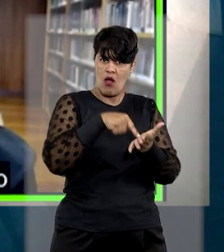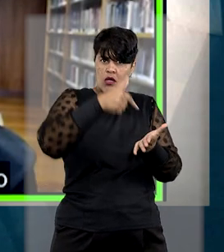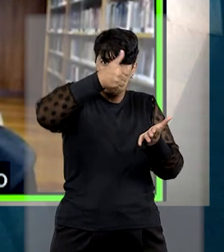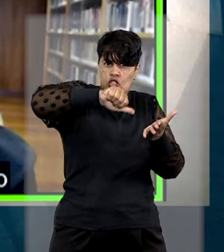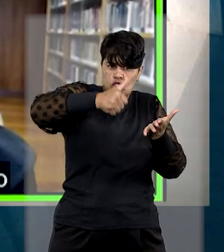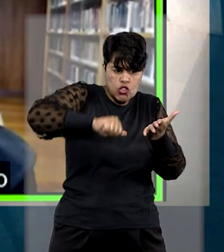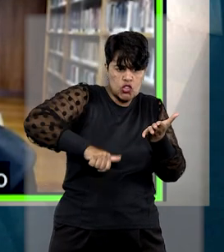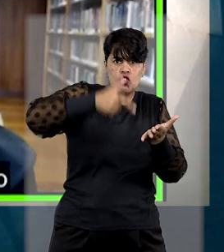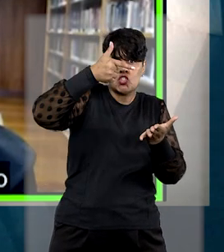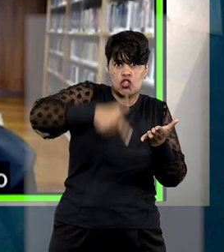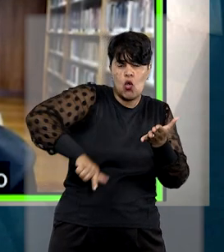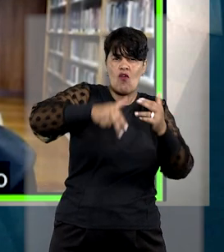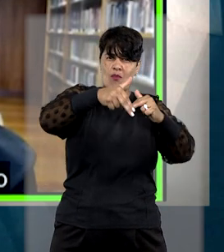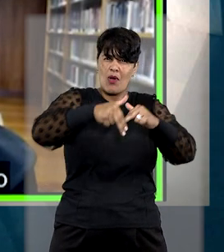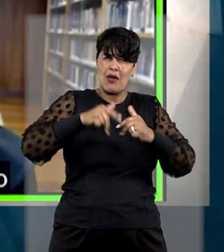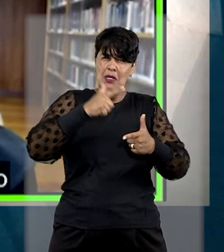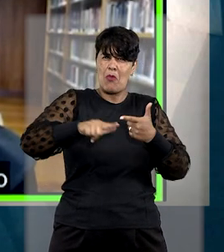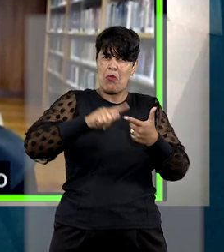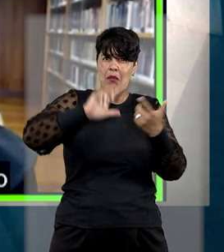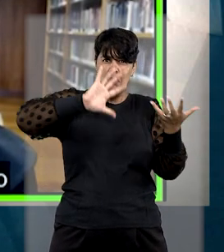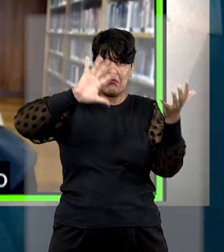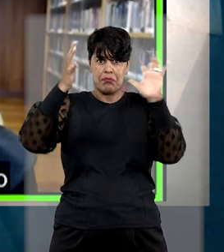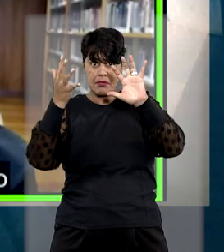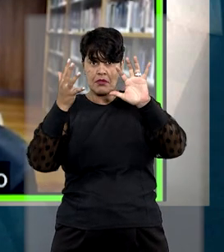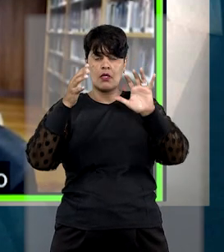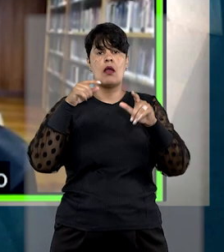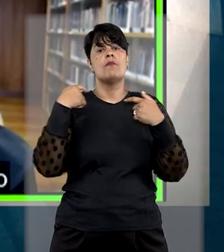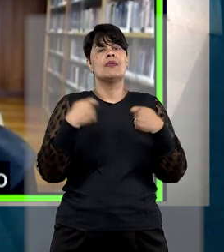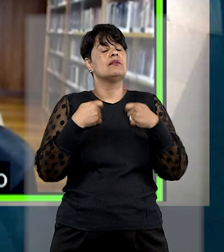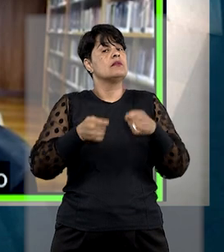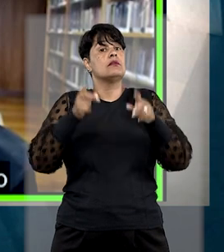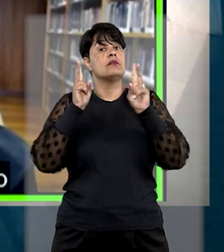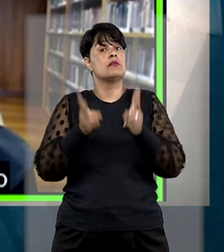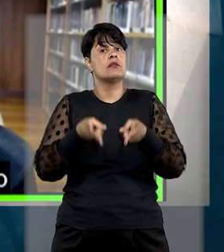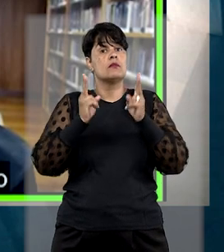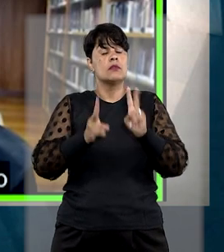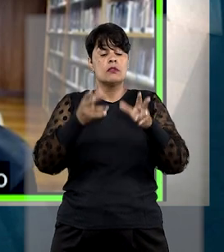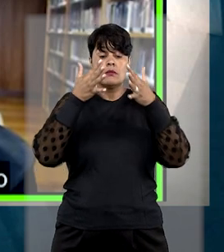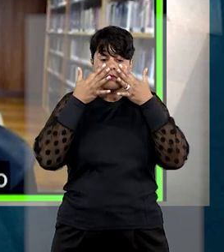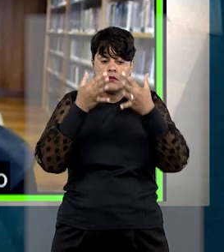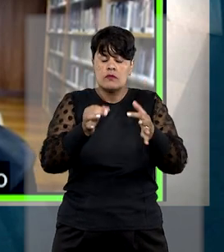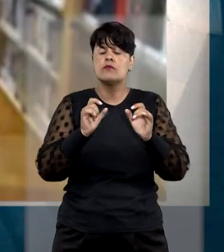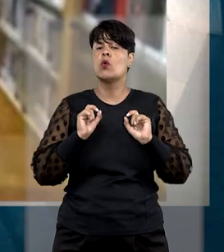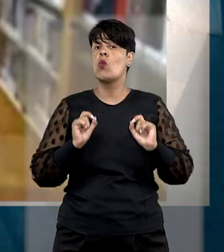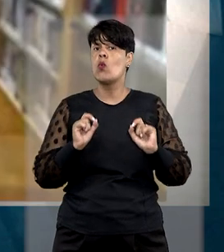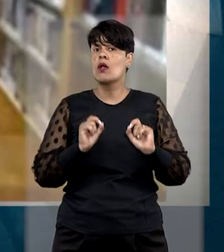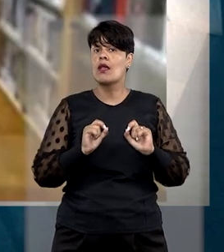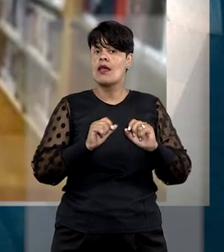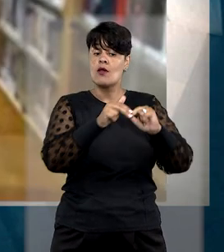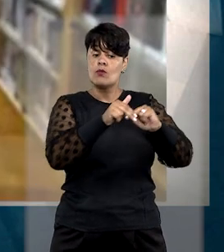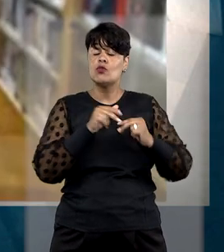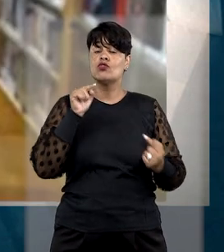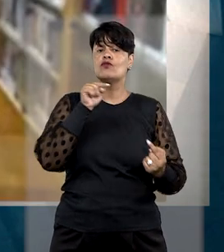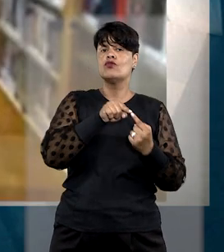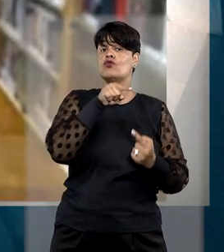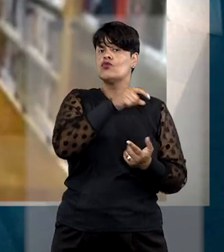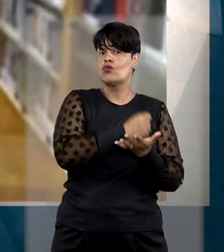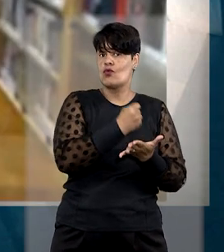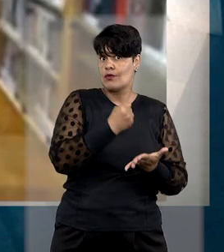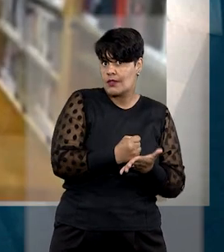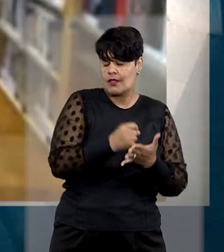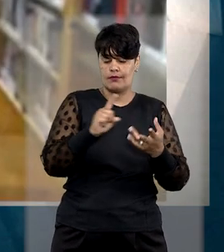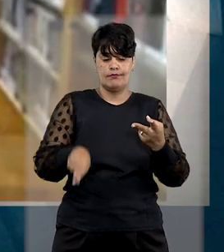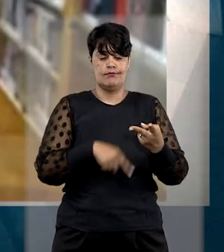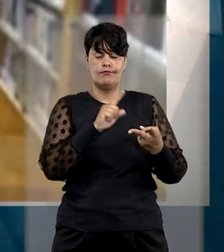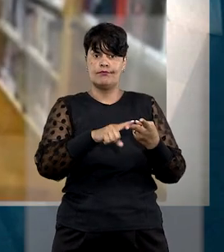de fatos supervinientes, deve ter como norte sempre a função social do contrato, a boa-fé objetiva das partes,